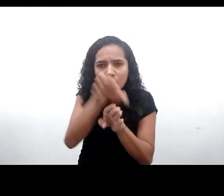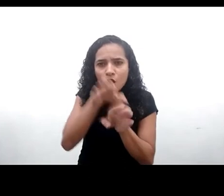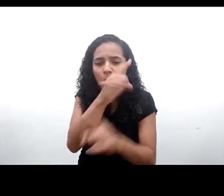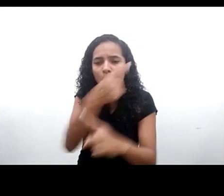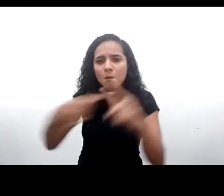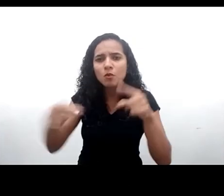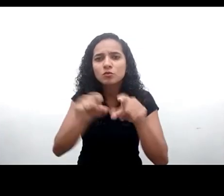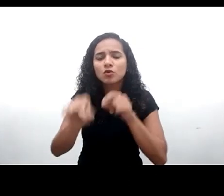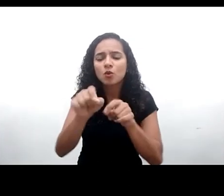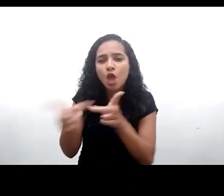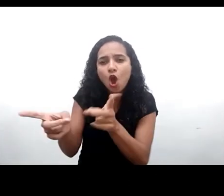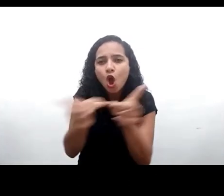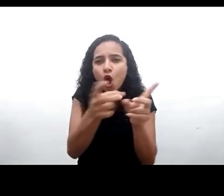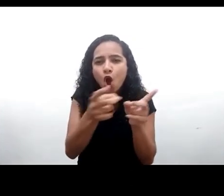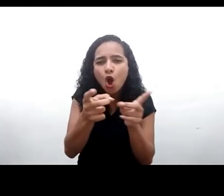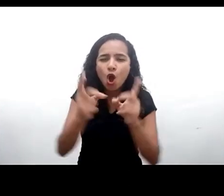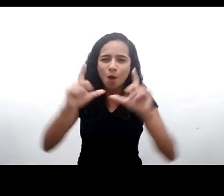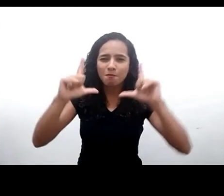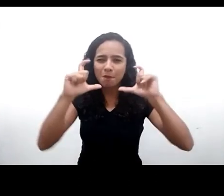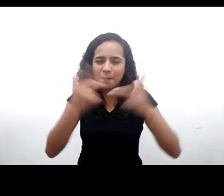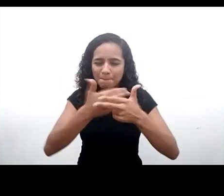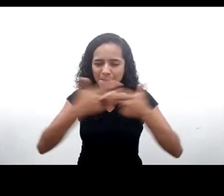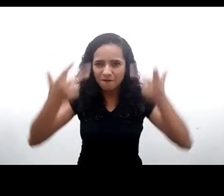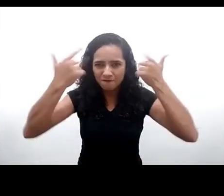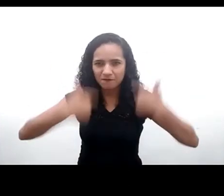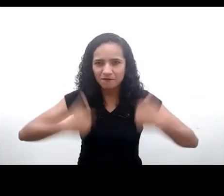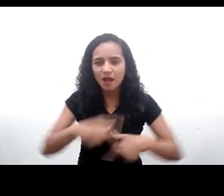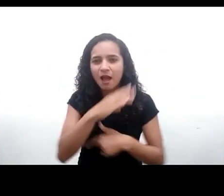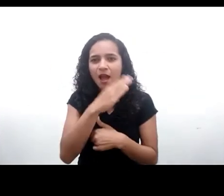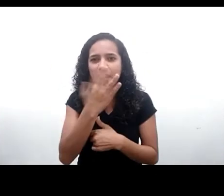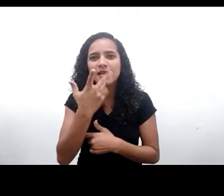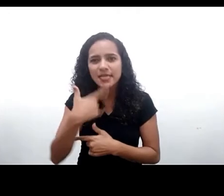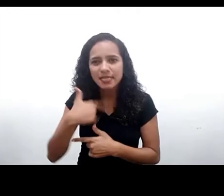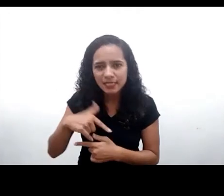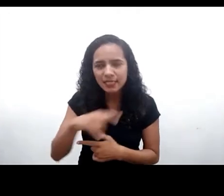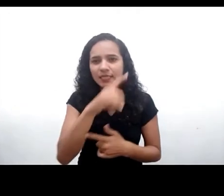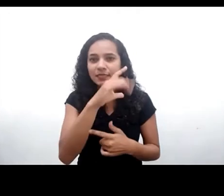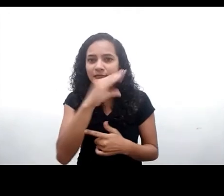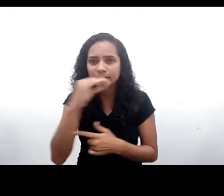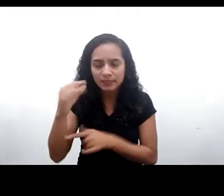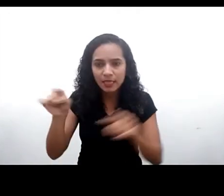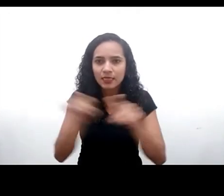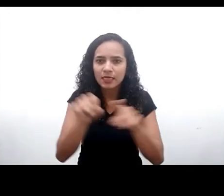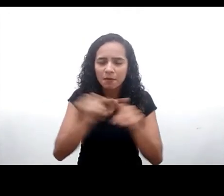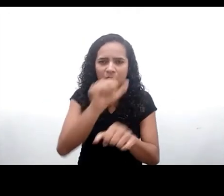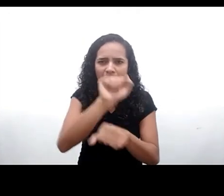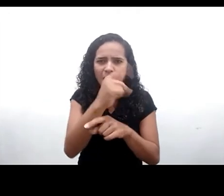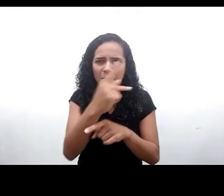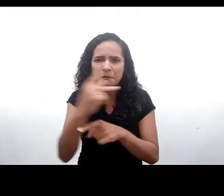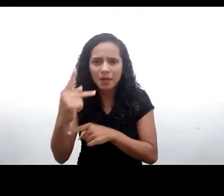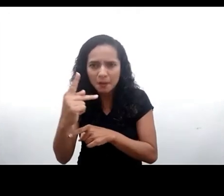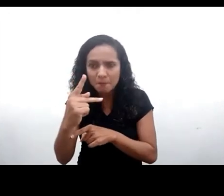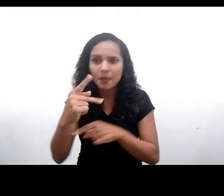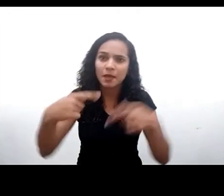comerciais que promovam direto ou indiretamente a crianças e adolescentes produtos, aplicativos ou serviços que dependam de